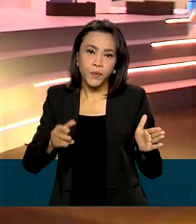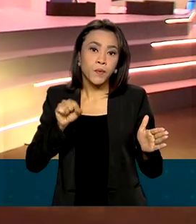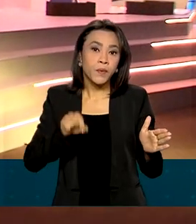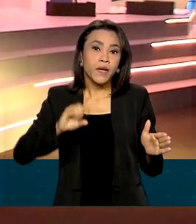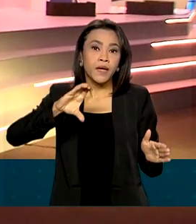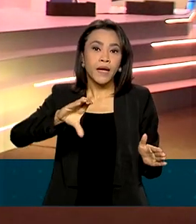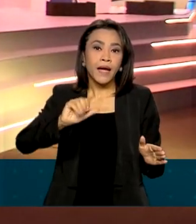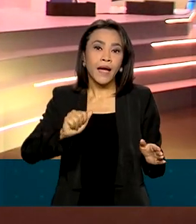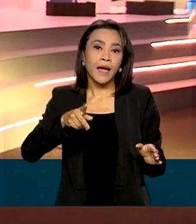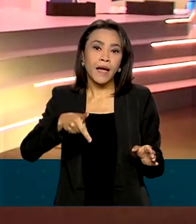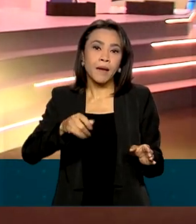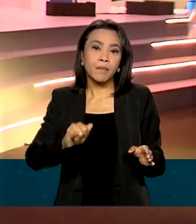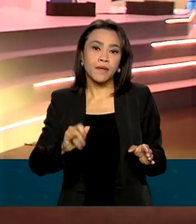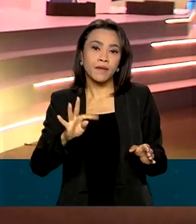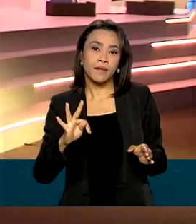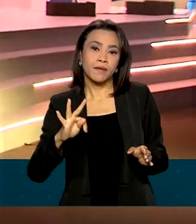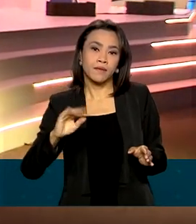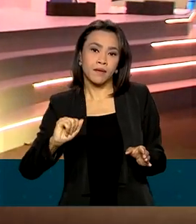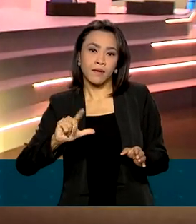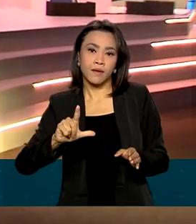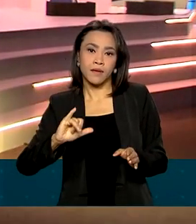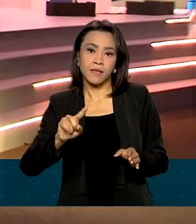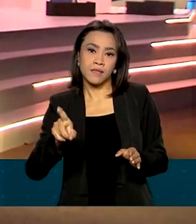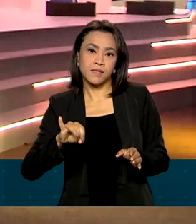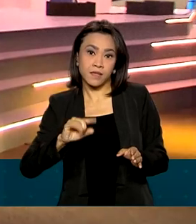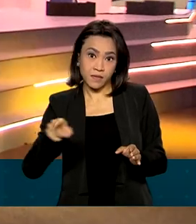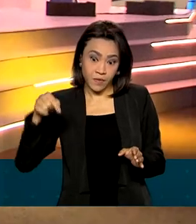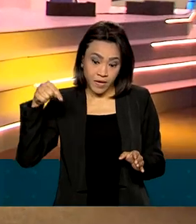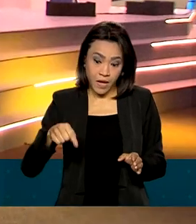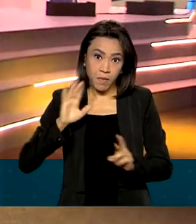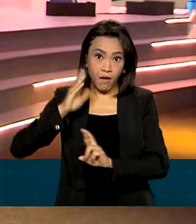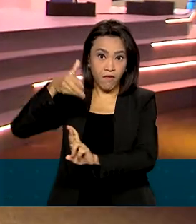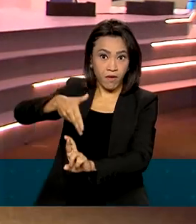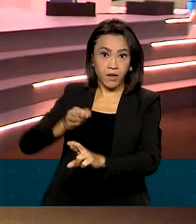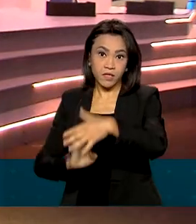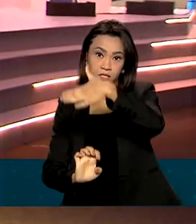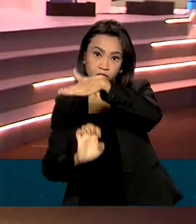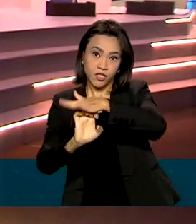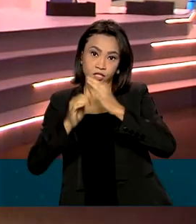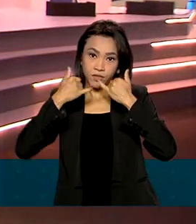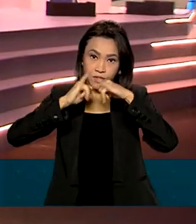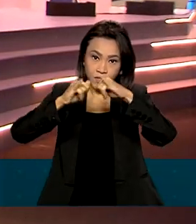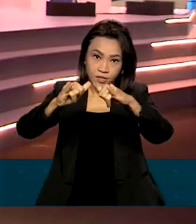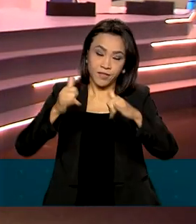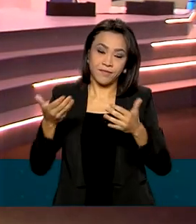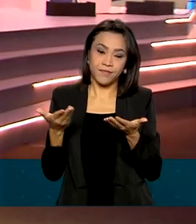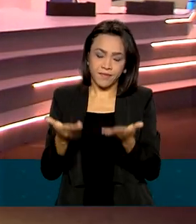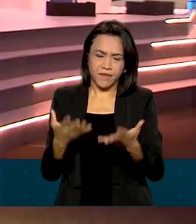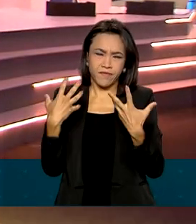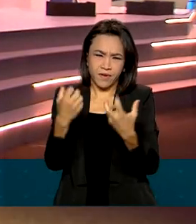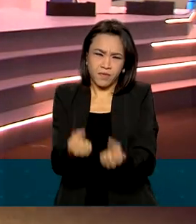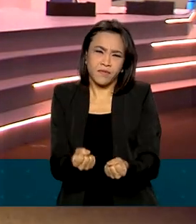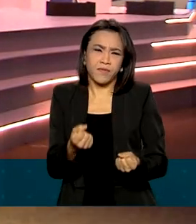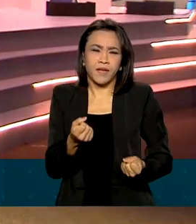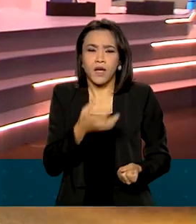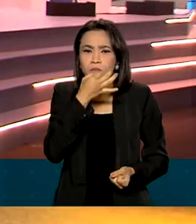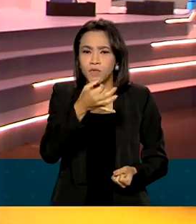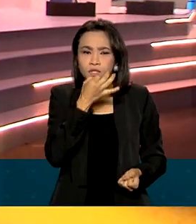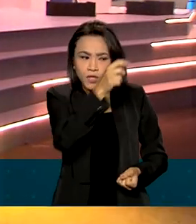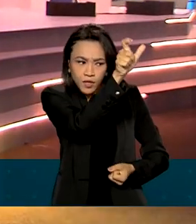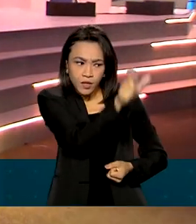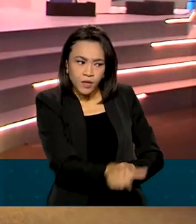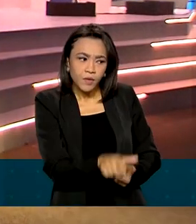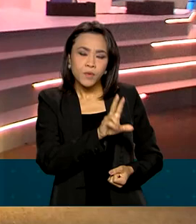Eletrobras, que é a maior empresa do setor de energia elétrica do país. Vamos ouvir o comentário do cientista político